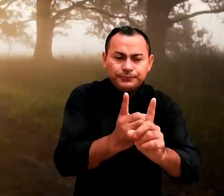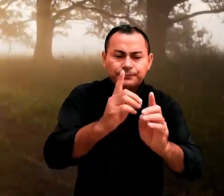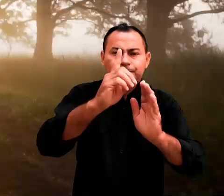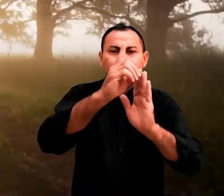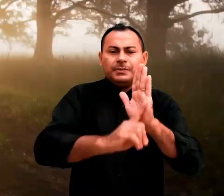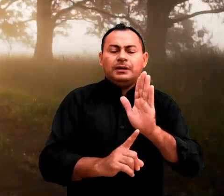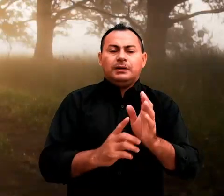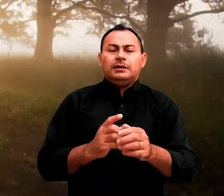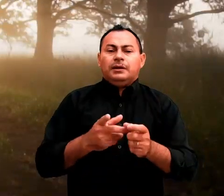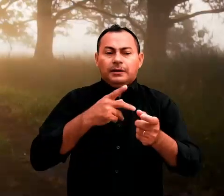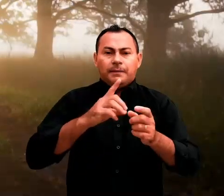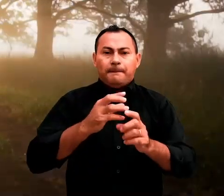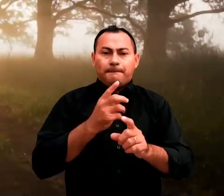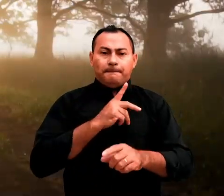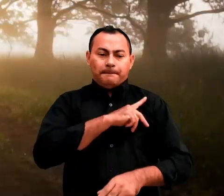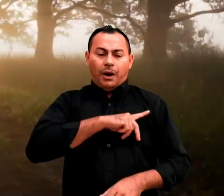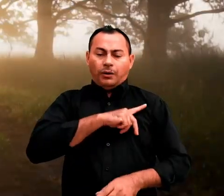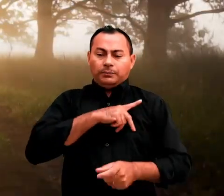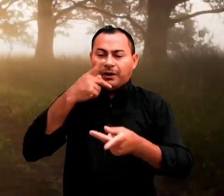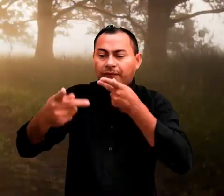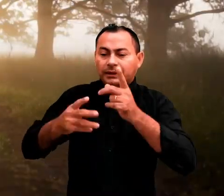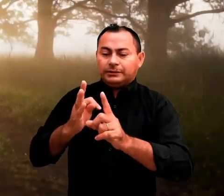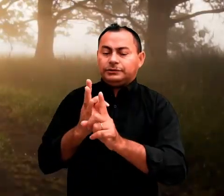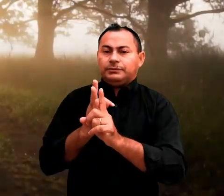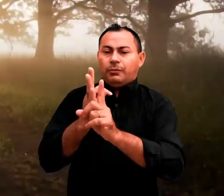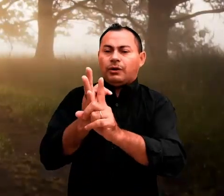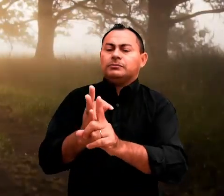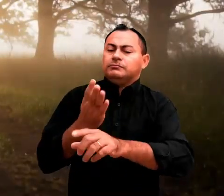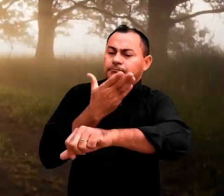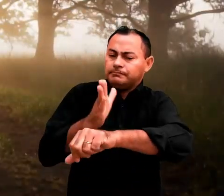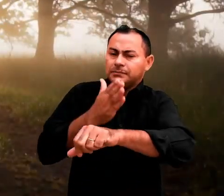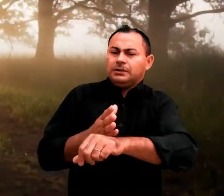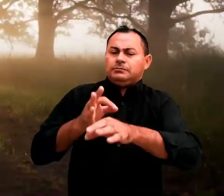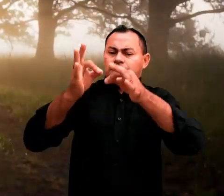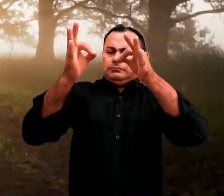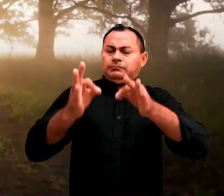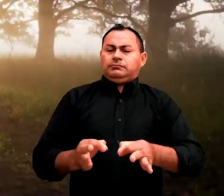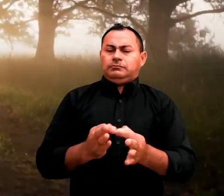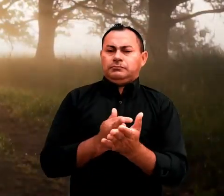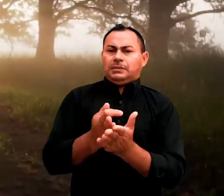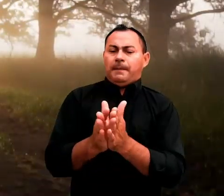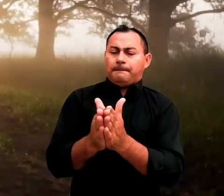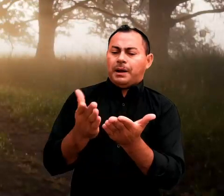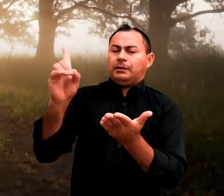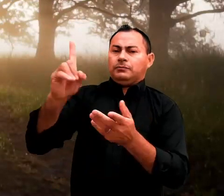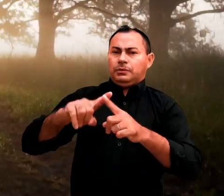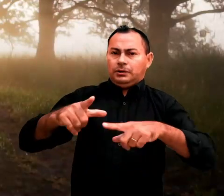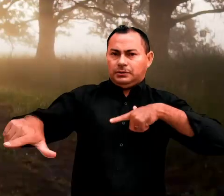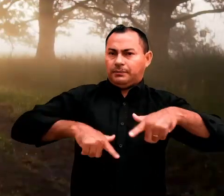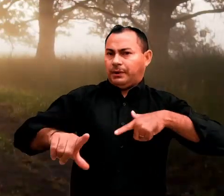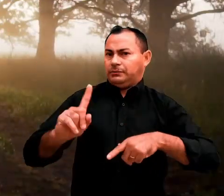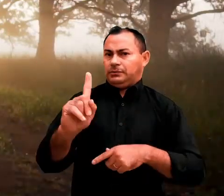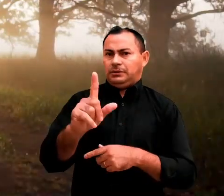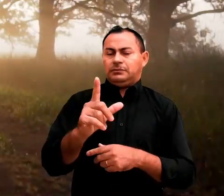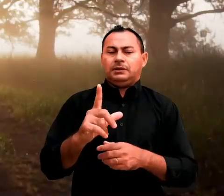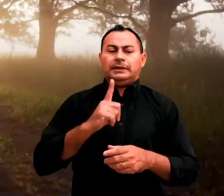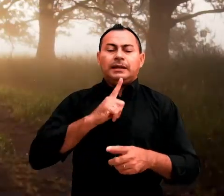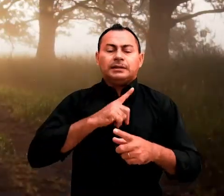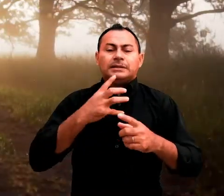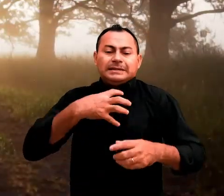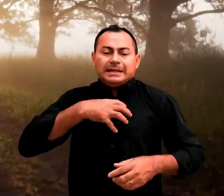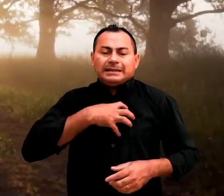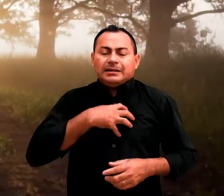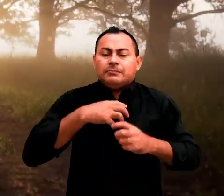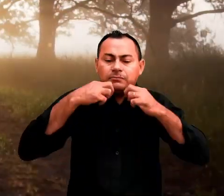Timóteo para que ele se exercitasse, se esforçasse e fosse disciplinado na palavra, porque um trabalhador não tem